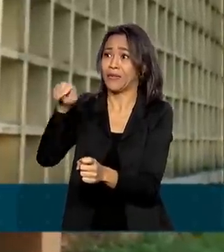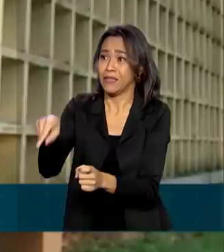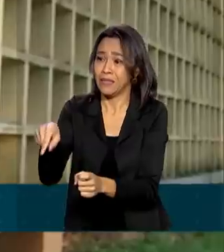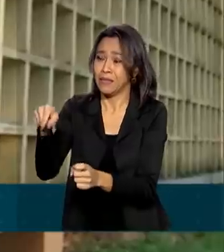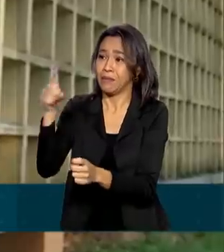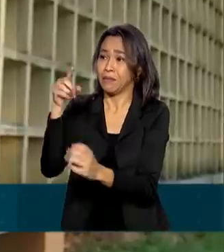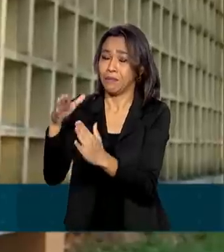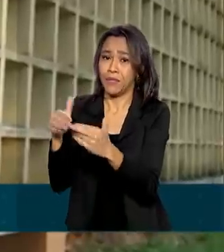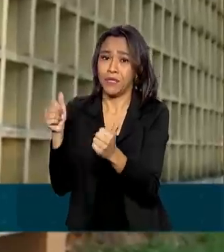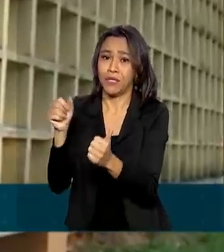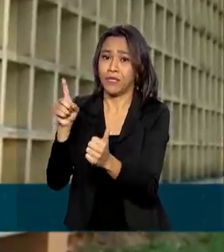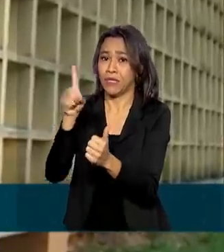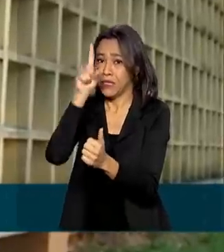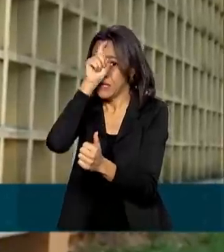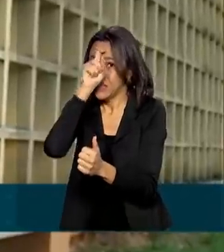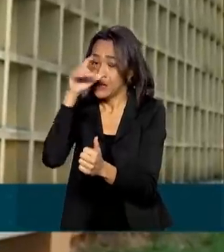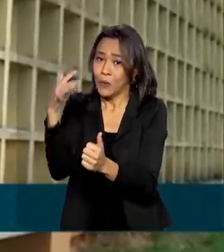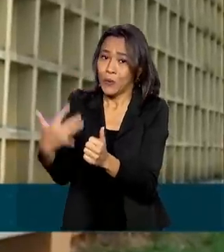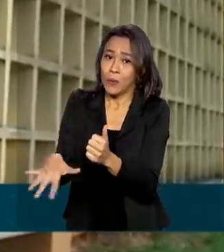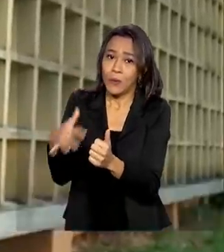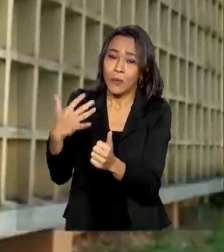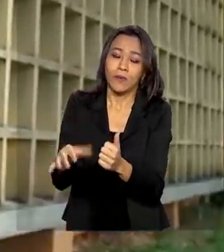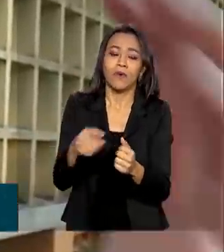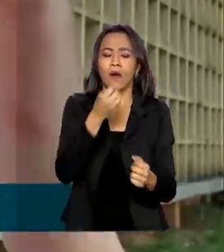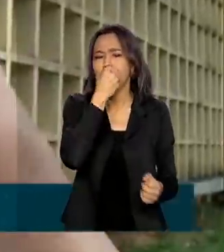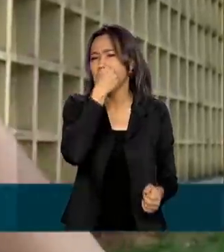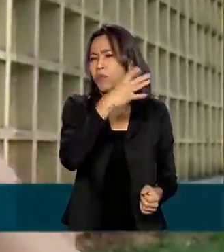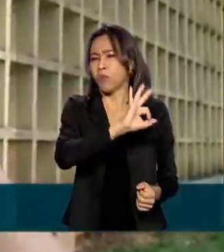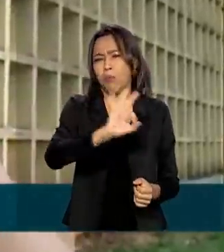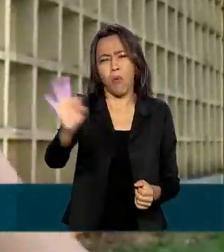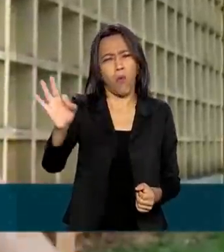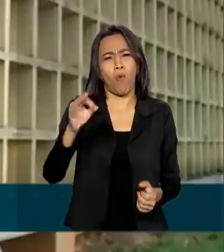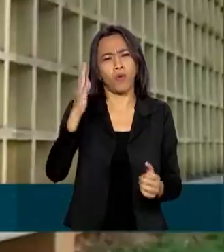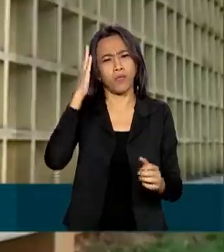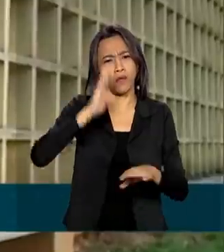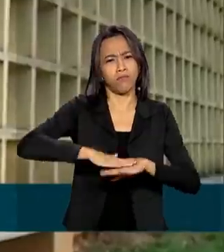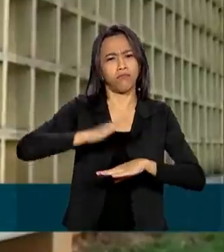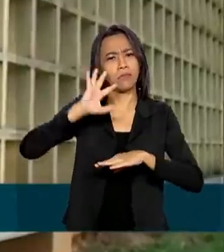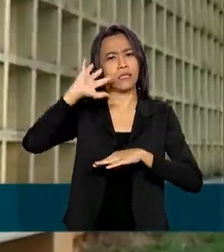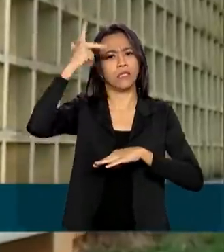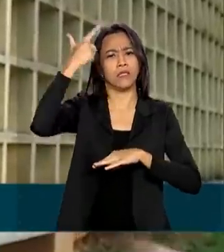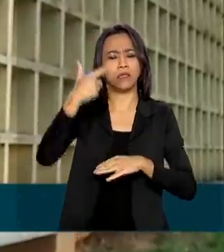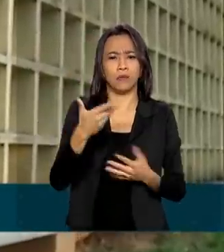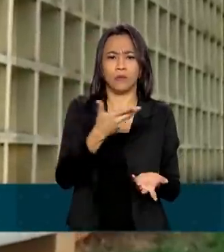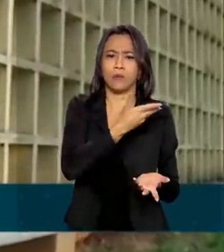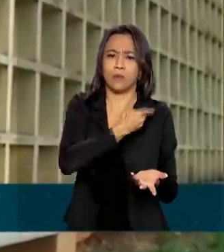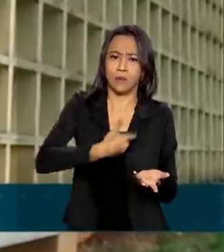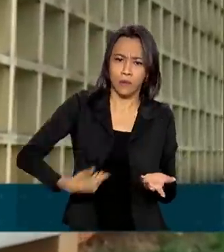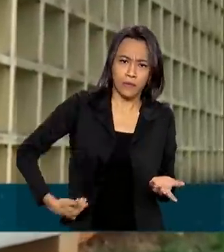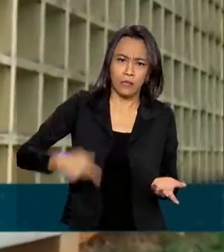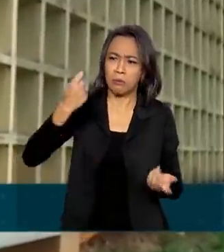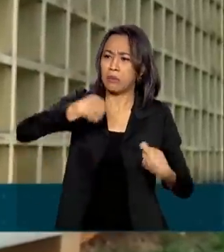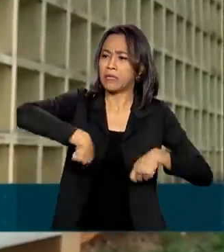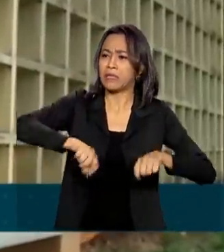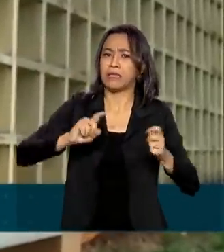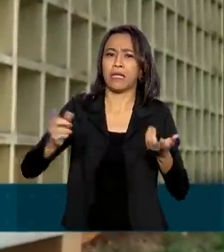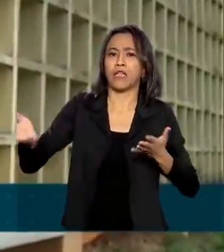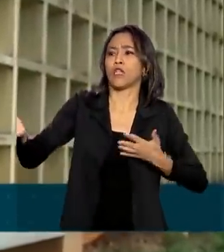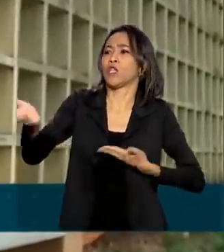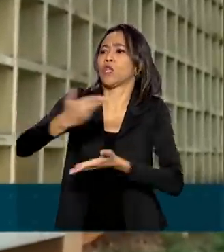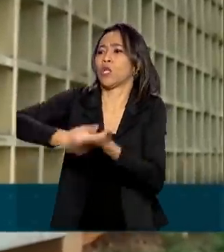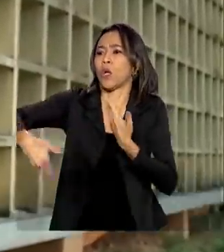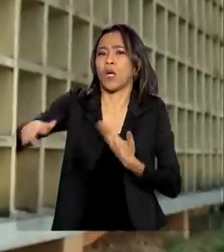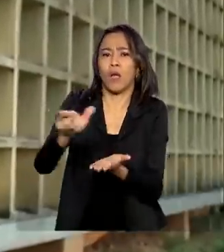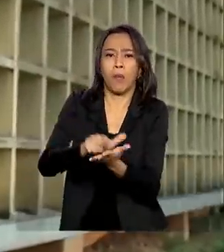renovar o pedido médico. Foi muito boa essa decisão que foi tomada de a gente não precisar renovar as